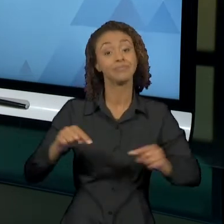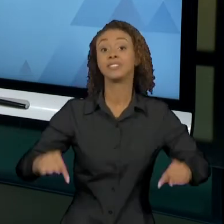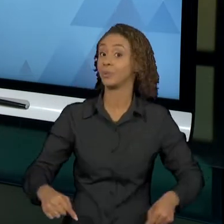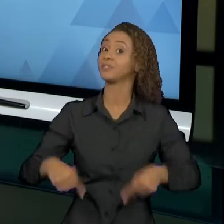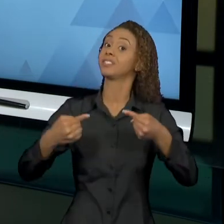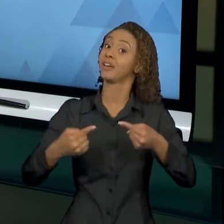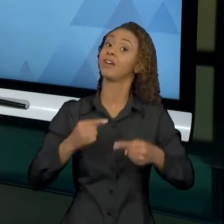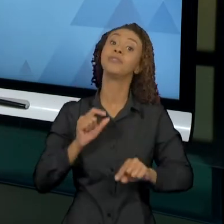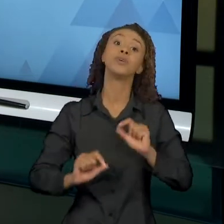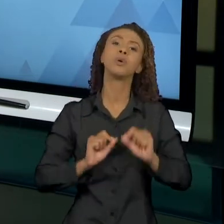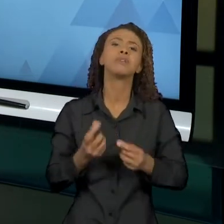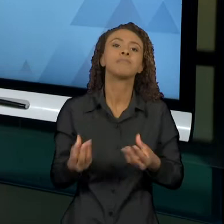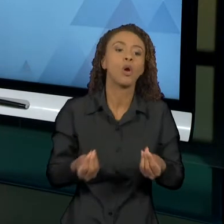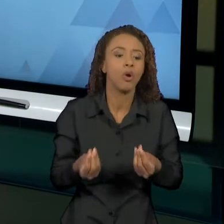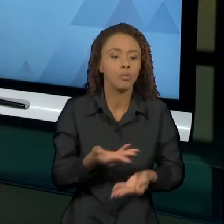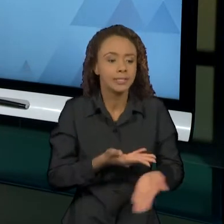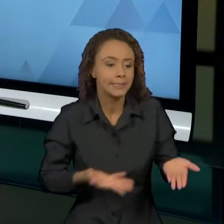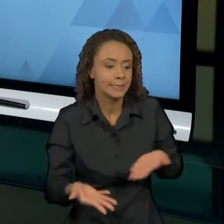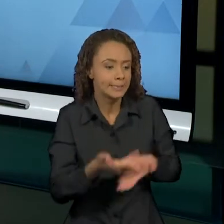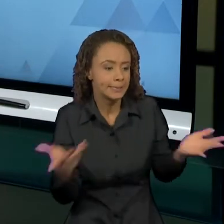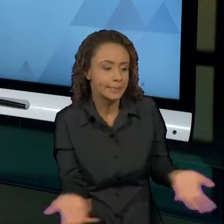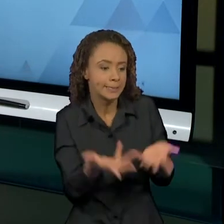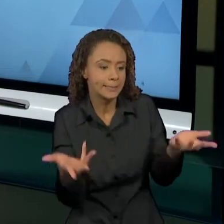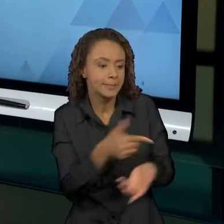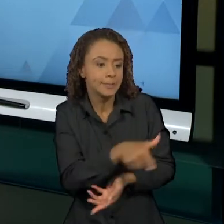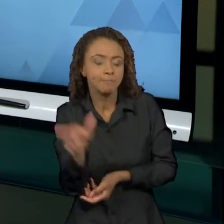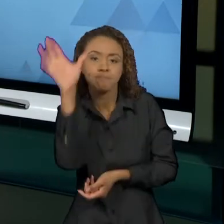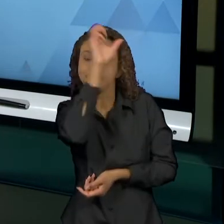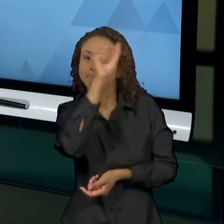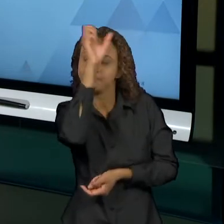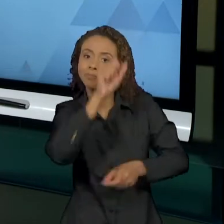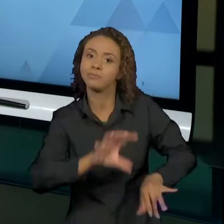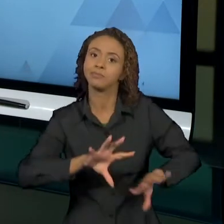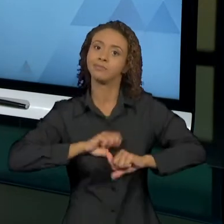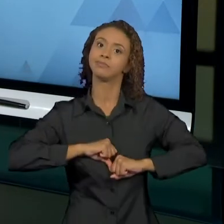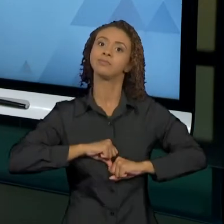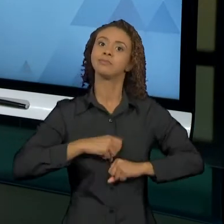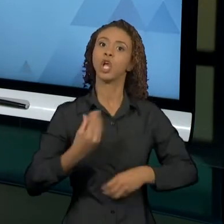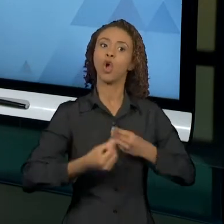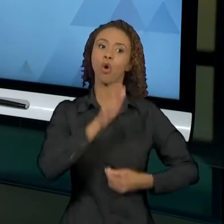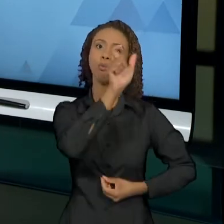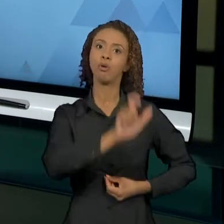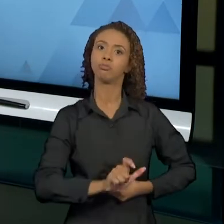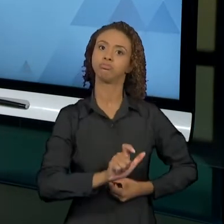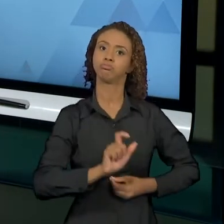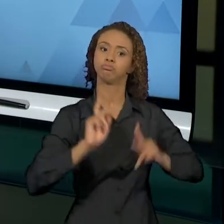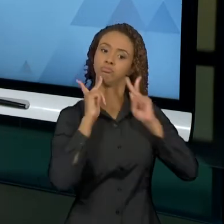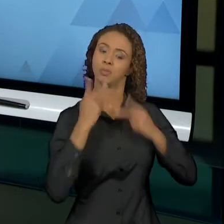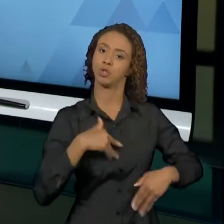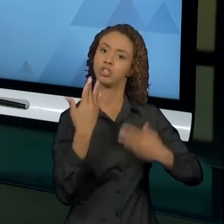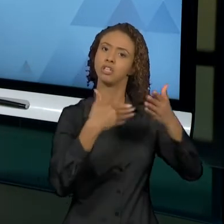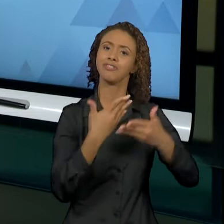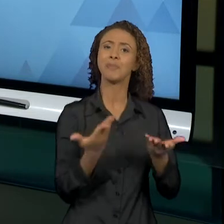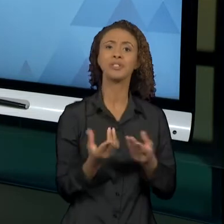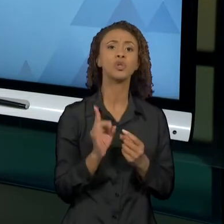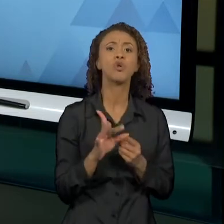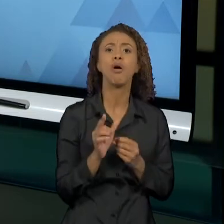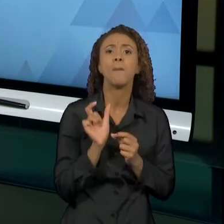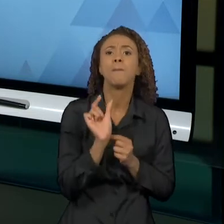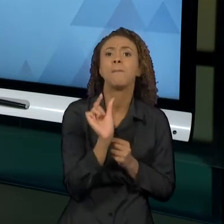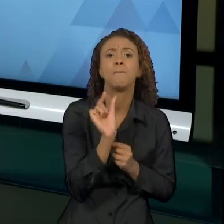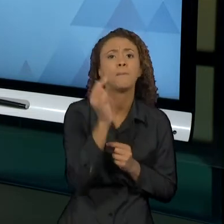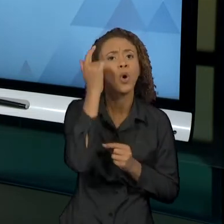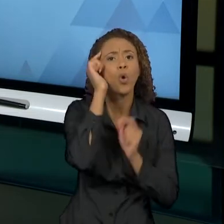pode trabalhar no sentido de promover aprendizagens, de promover o desenvolvimento, atuando numa área tão pequena